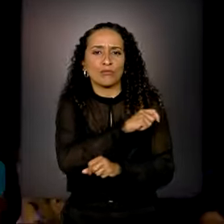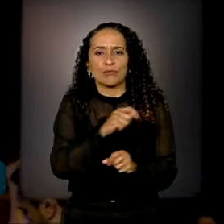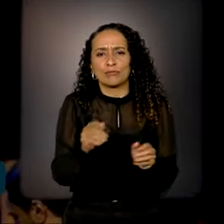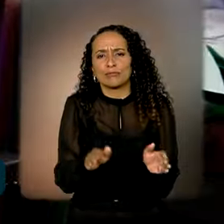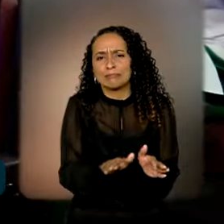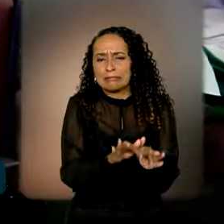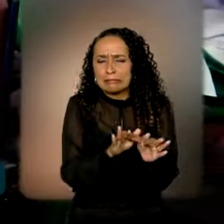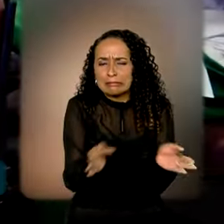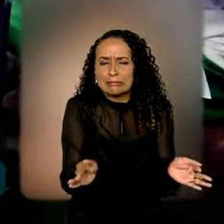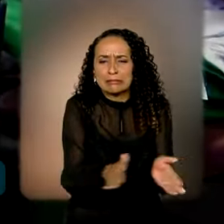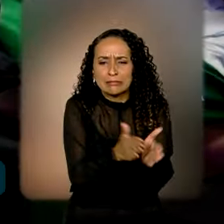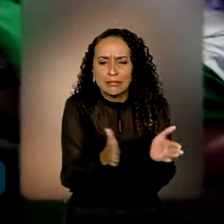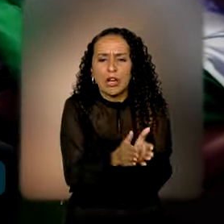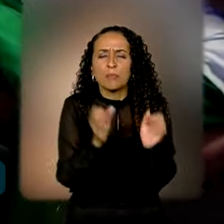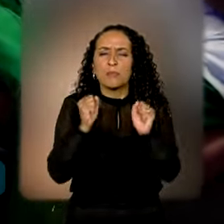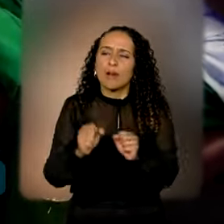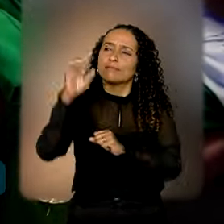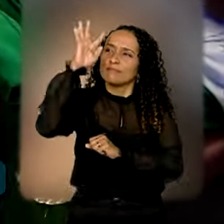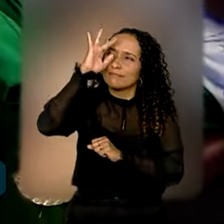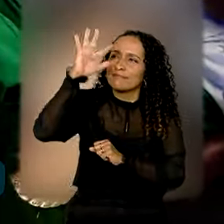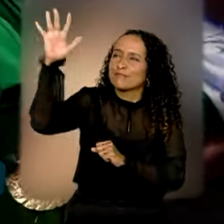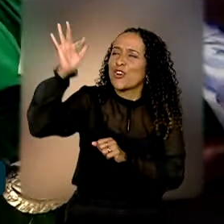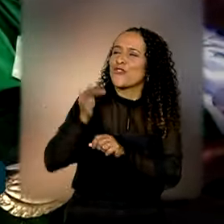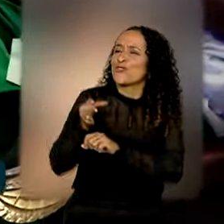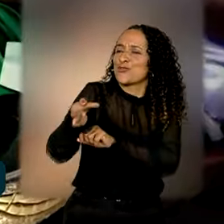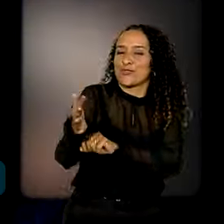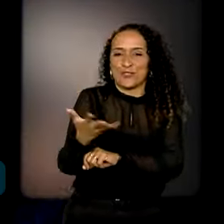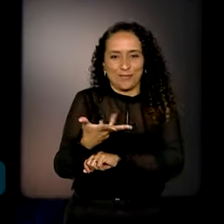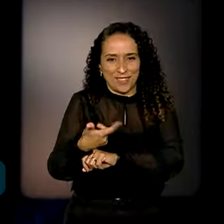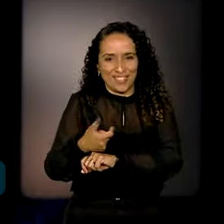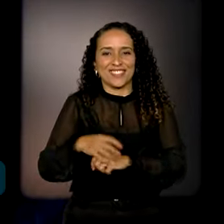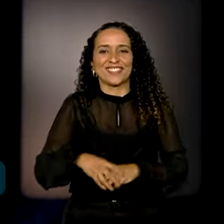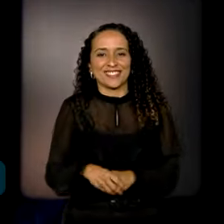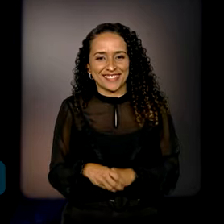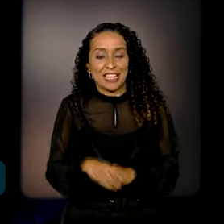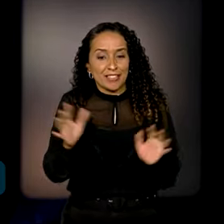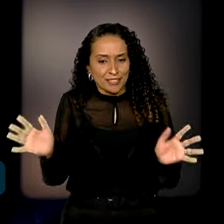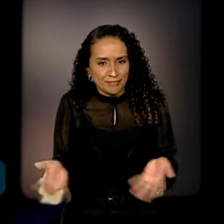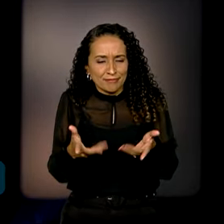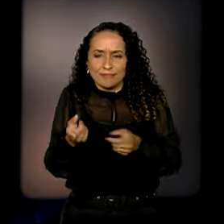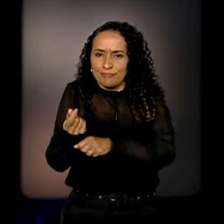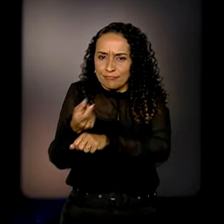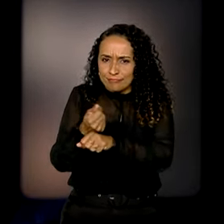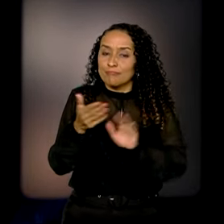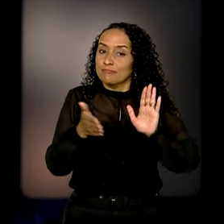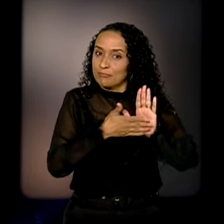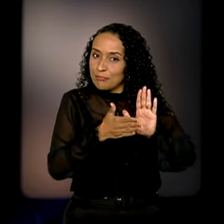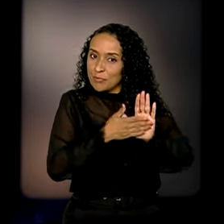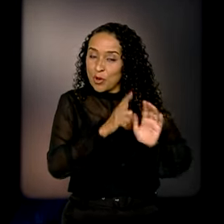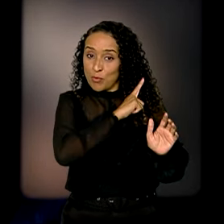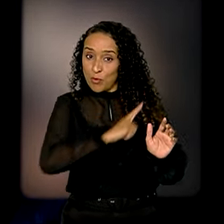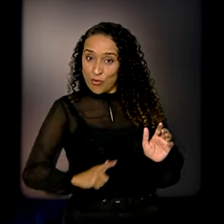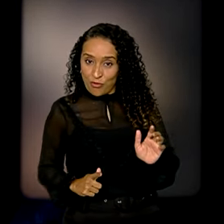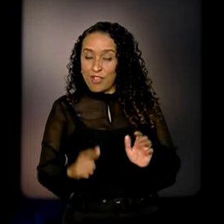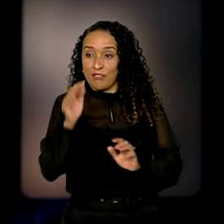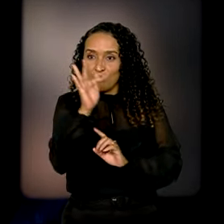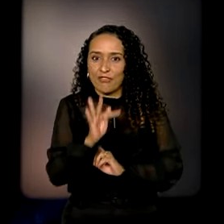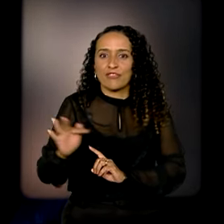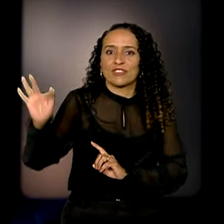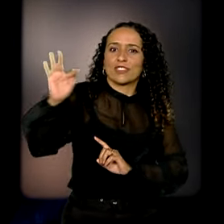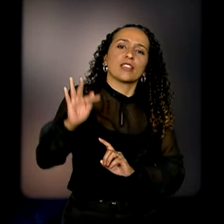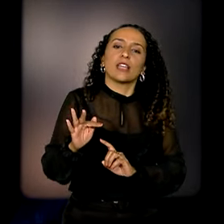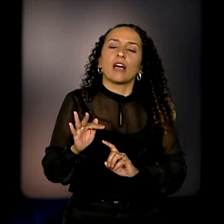favorecidos possam sonhar com um futuro melhor. O incentivo financeiro proposto pelo governo federal,